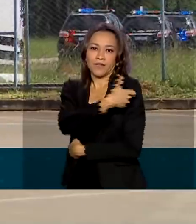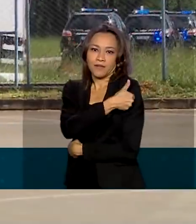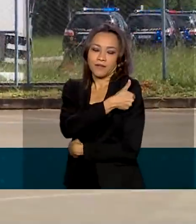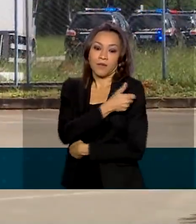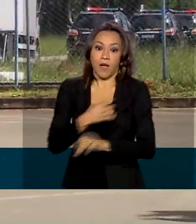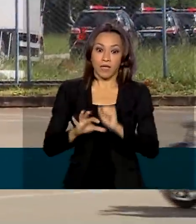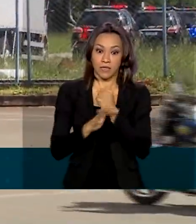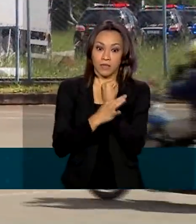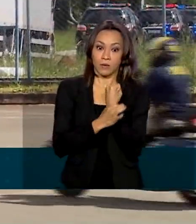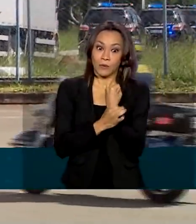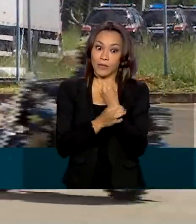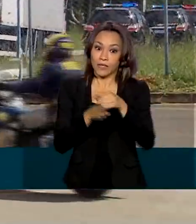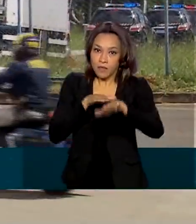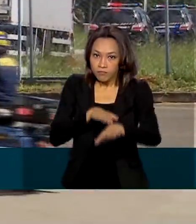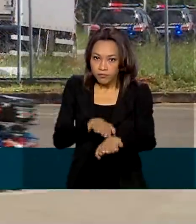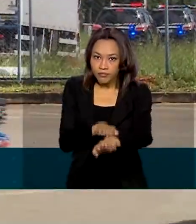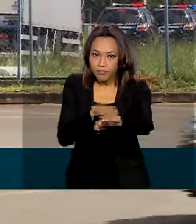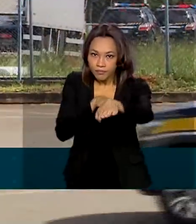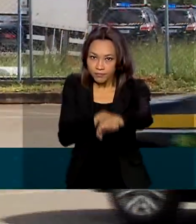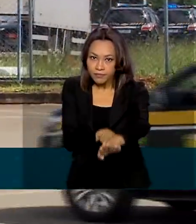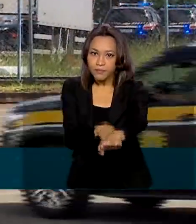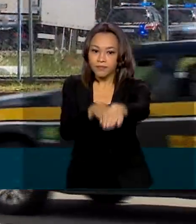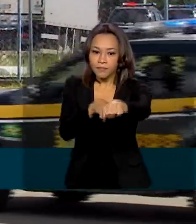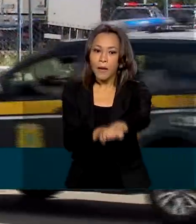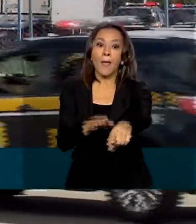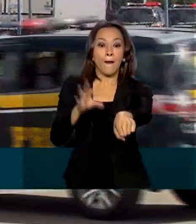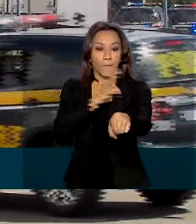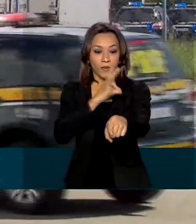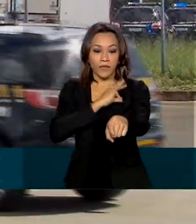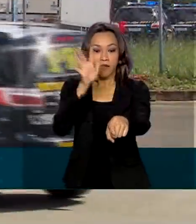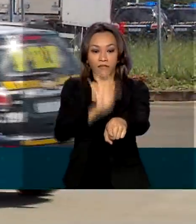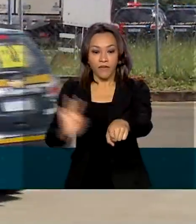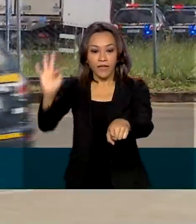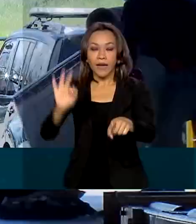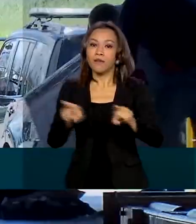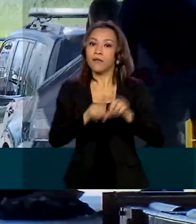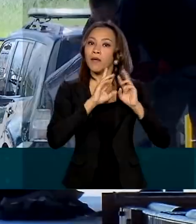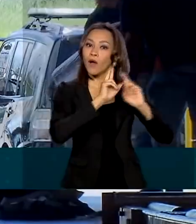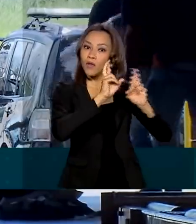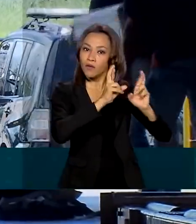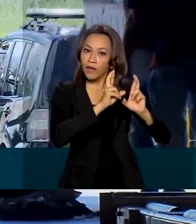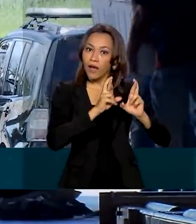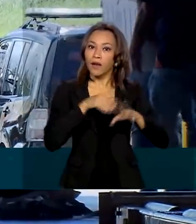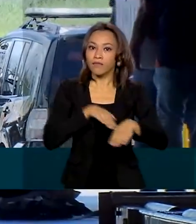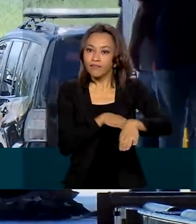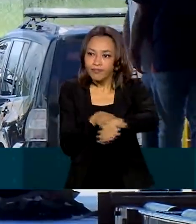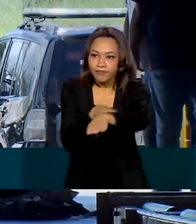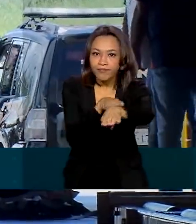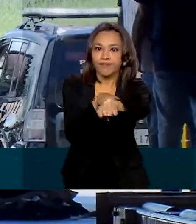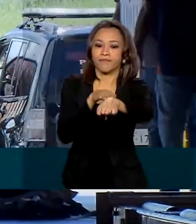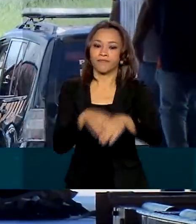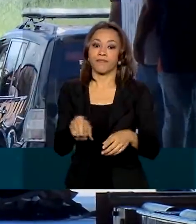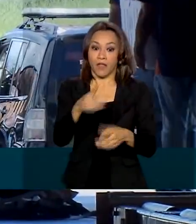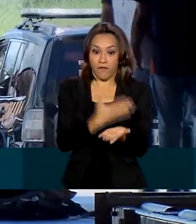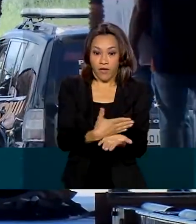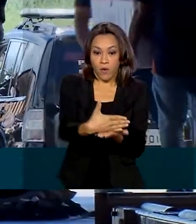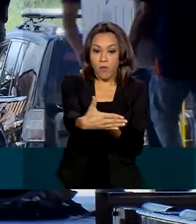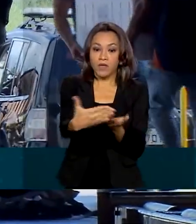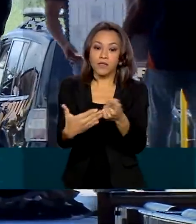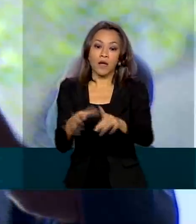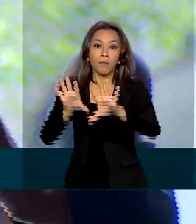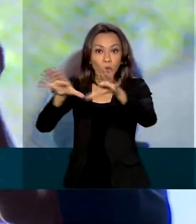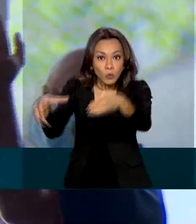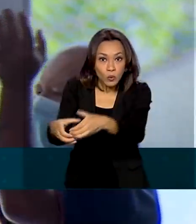transporte terrestre é feita pelas Polícias Federal e Rodoviária Federal. A imunização vai começar pelos grupos